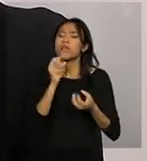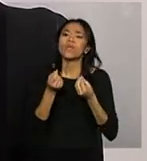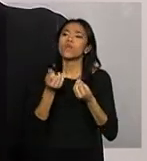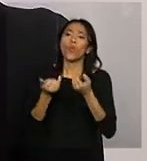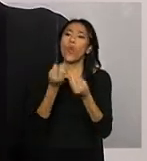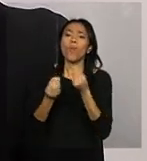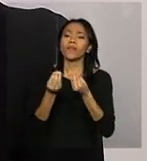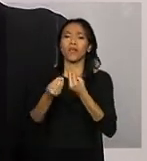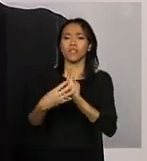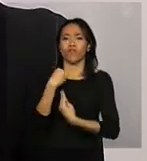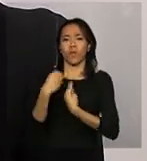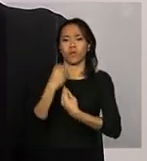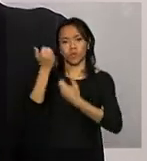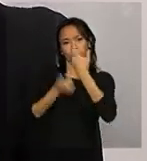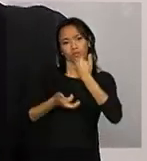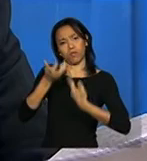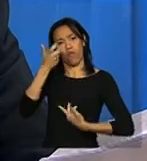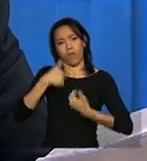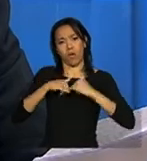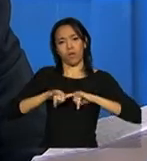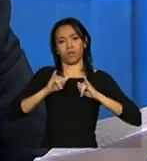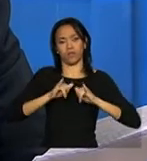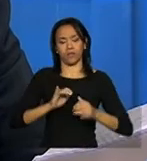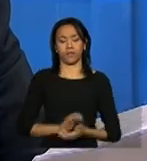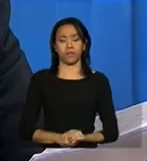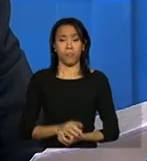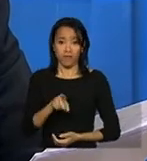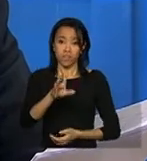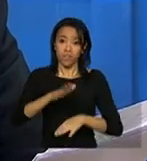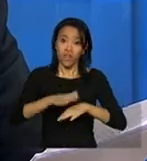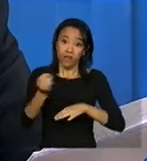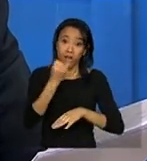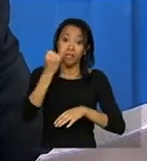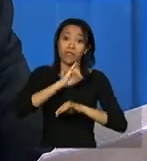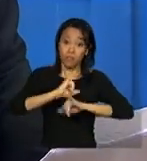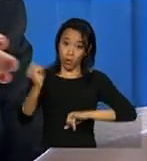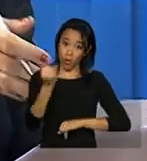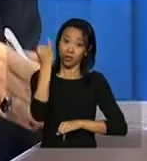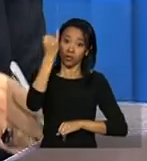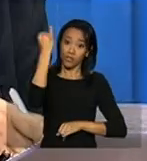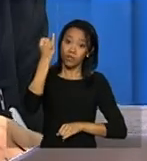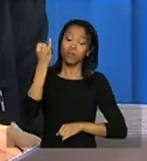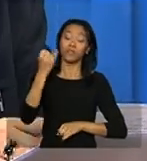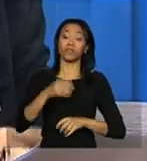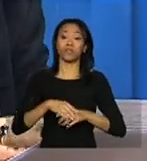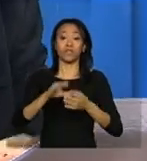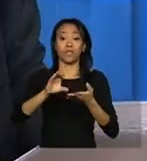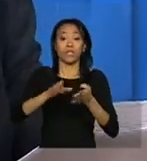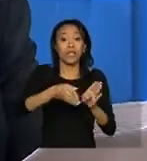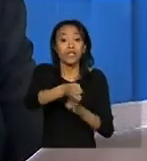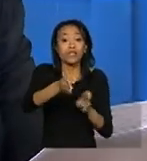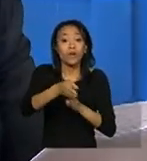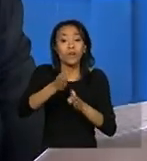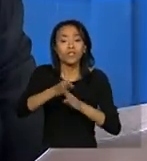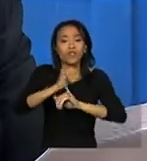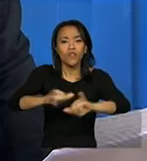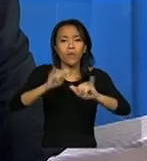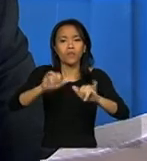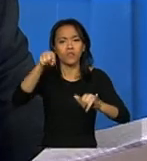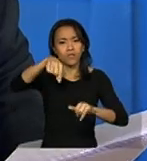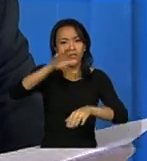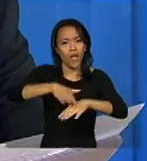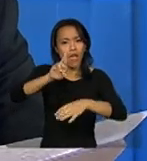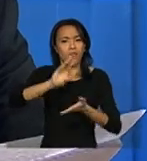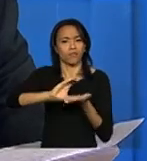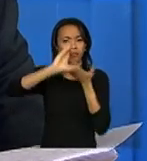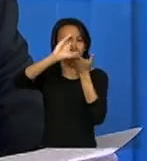execução orçamentária. Você gostaria de falar mais da importância das informações prestadas pelo Conselho de Assistência Social no